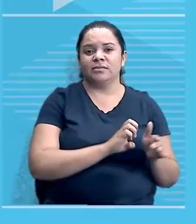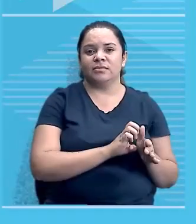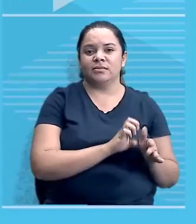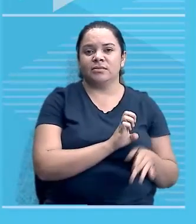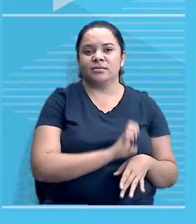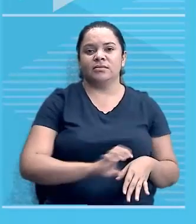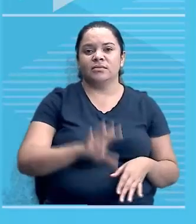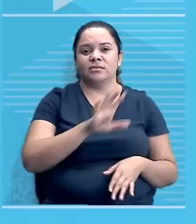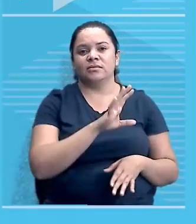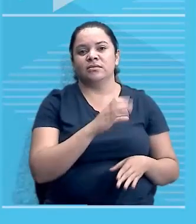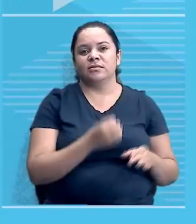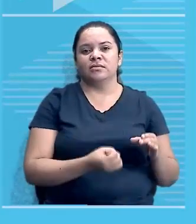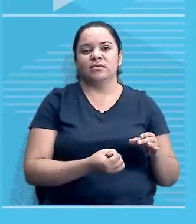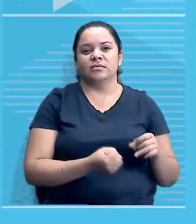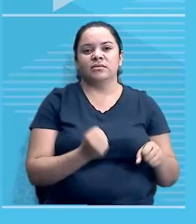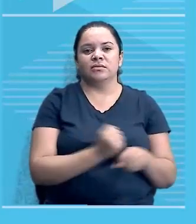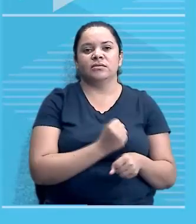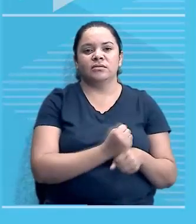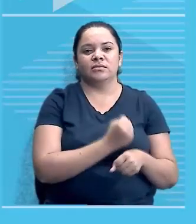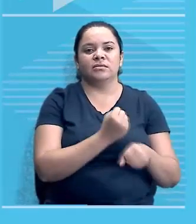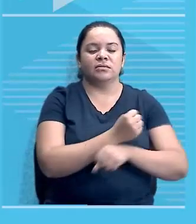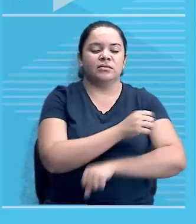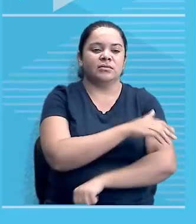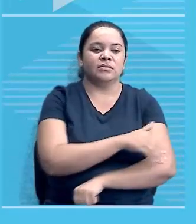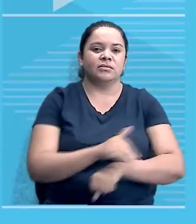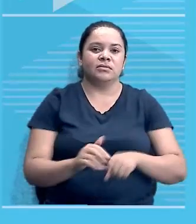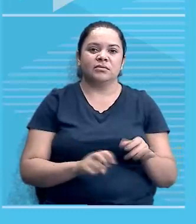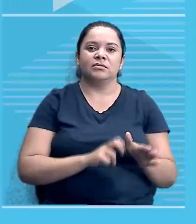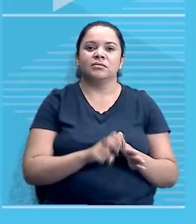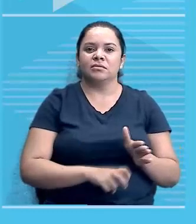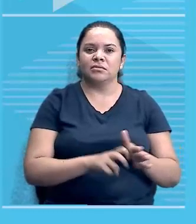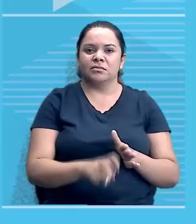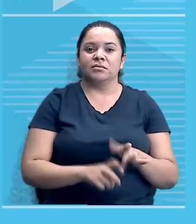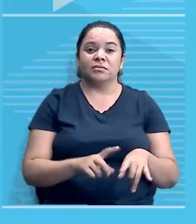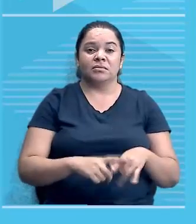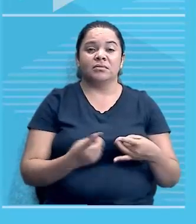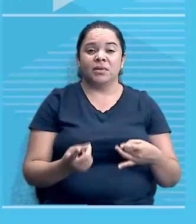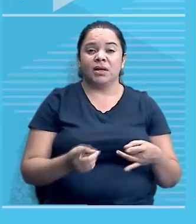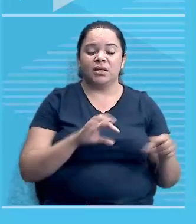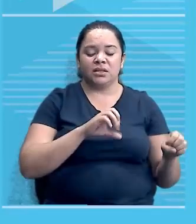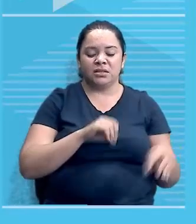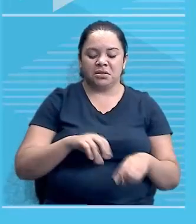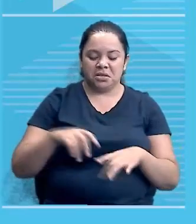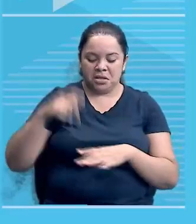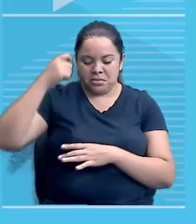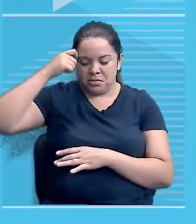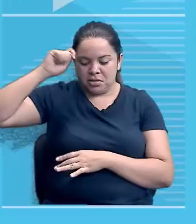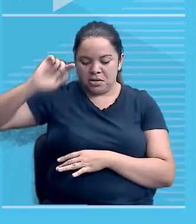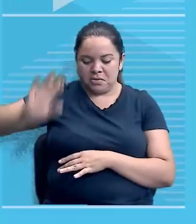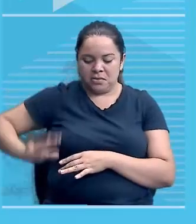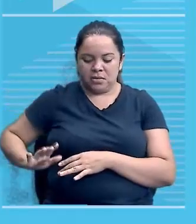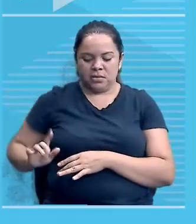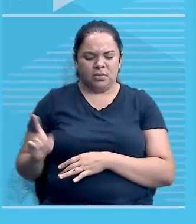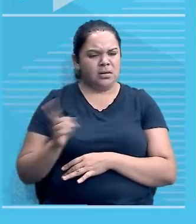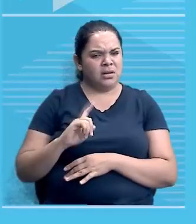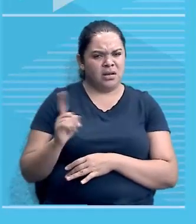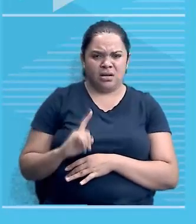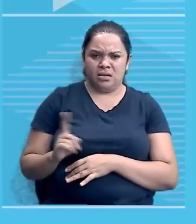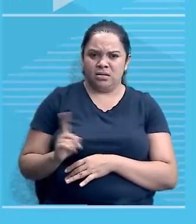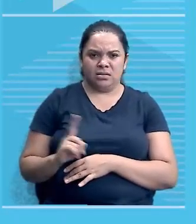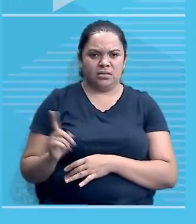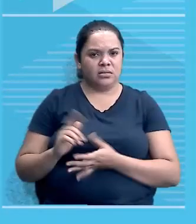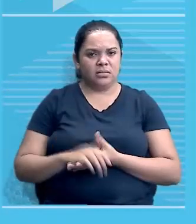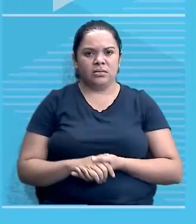ensinavam a engenharia das ferrovias para os africanos. Eles botavam lá os telégrafos, mas não ensinavam para os